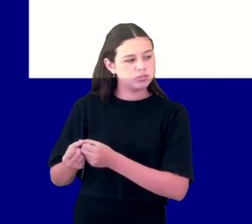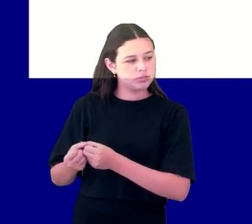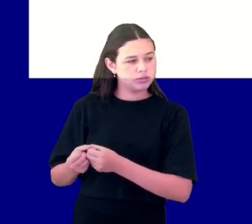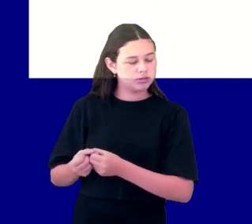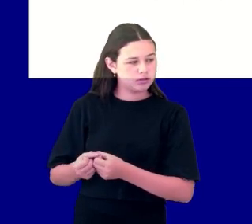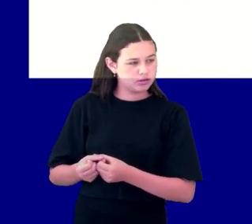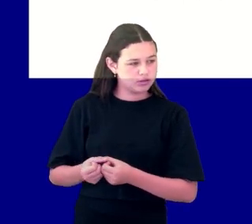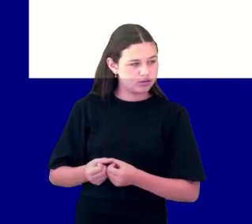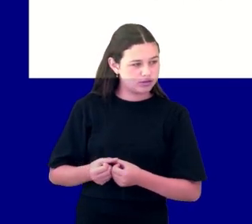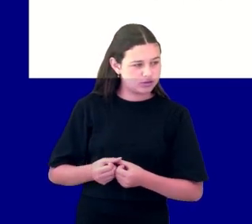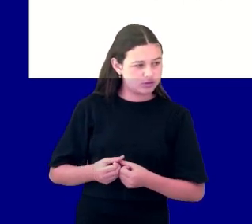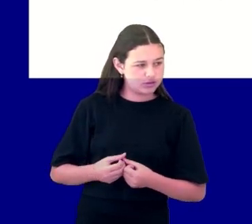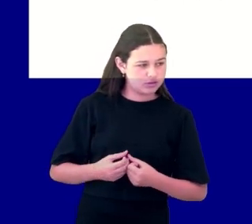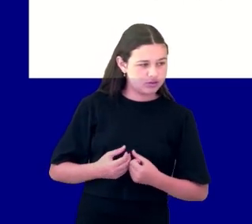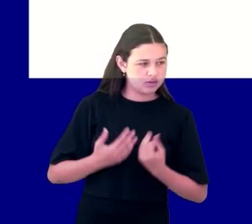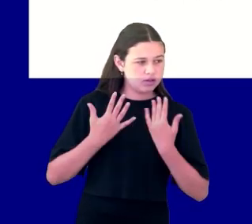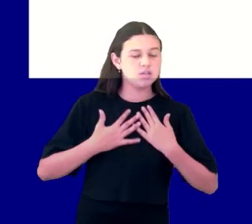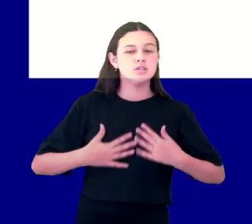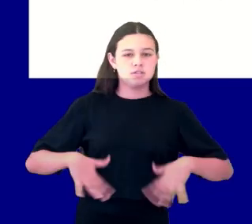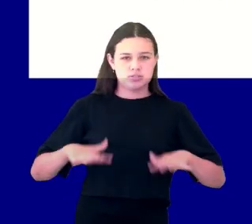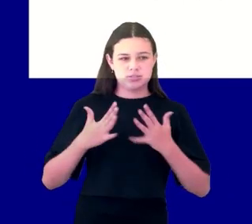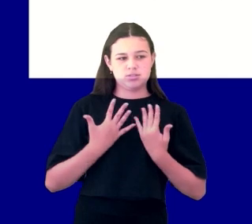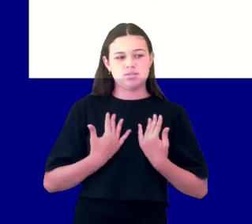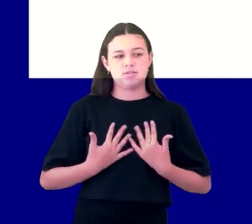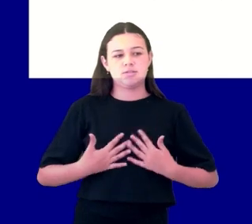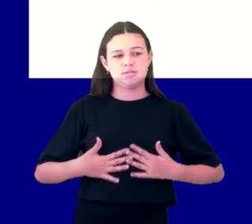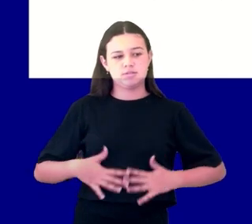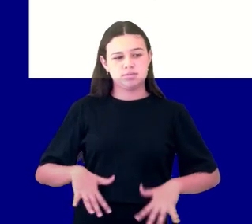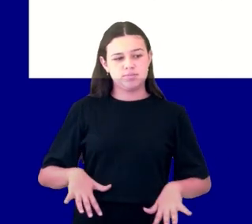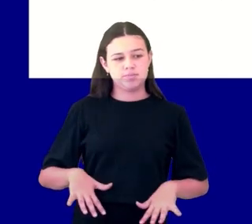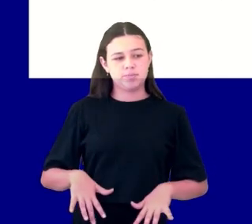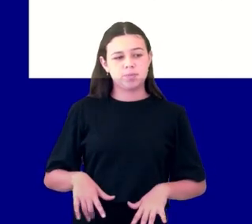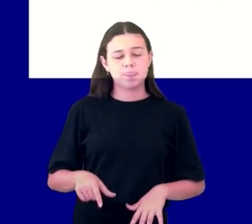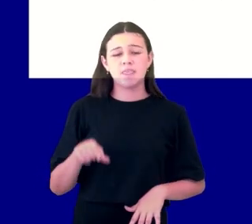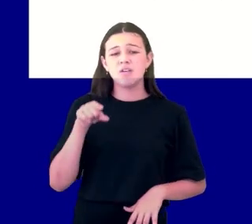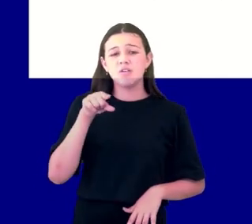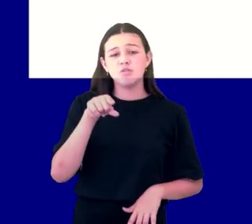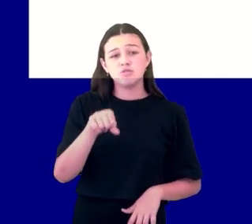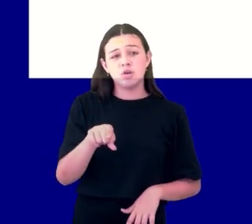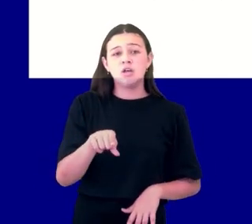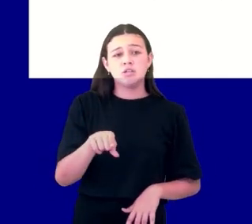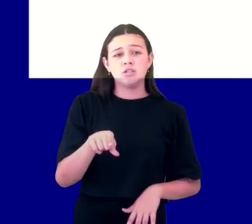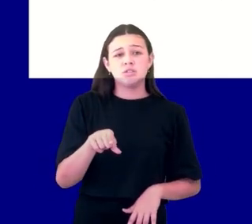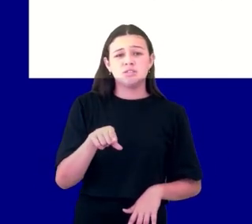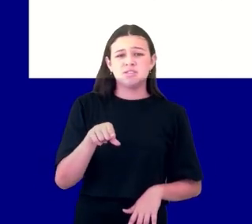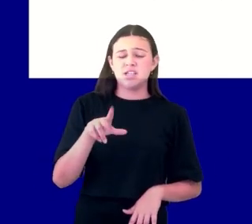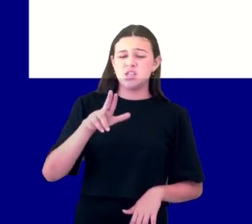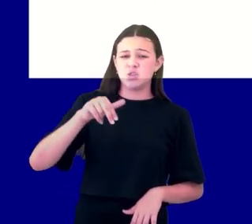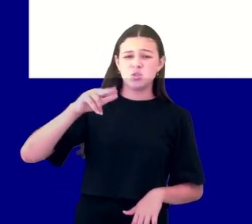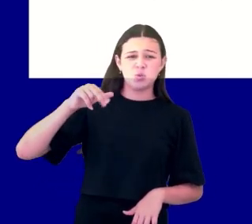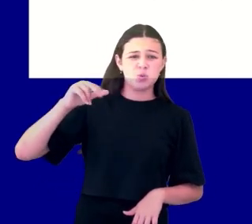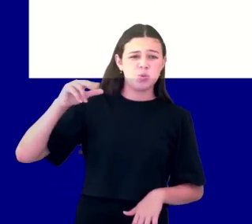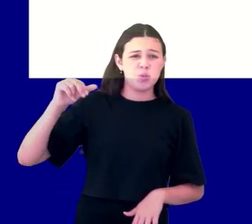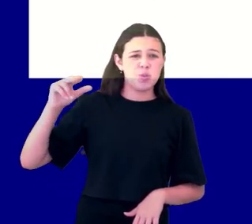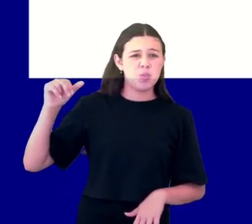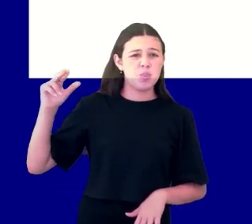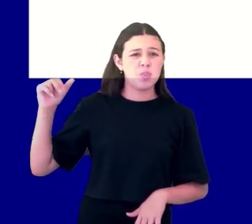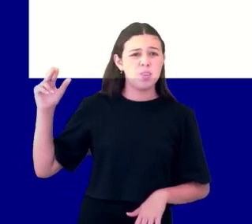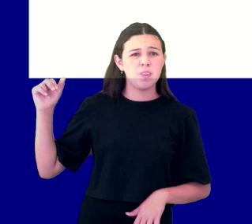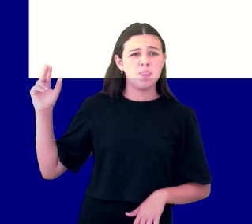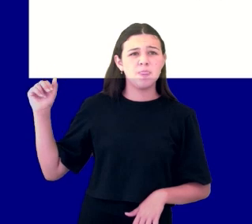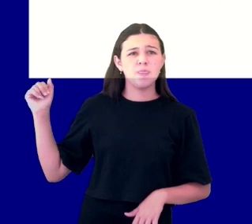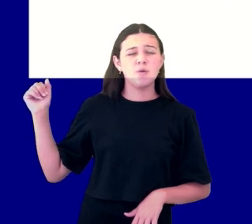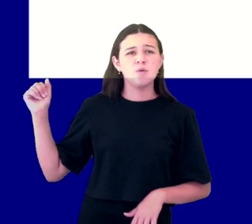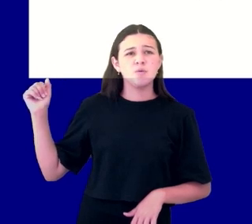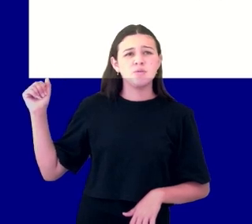teve controle de nada. Ah, pastor, mas aconteceu agora uma enfermidade e as coisas na minha vida saíram do controle. Gente, nunca esteve